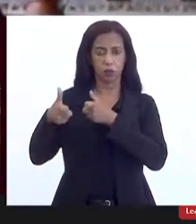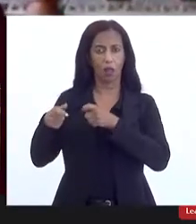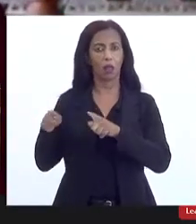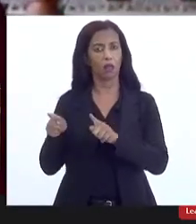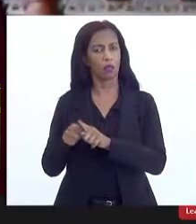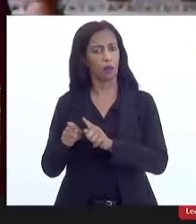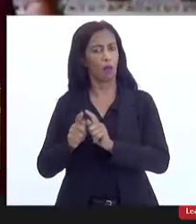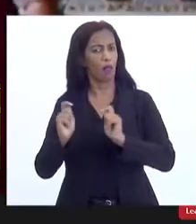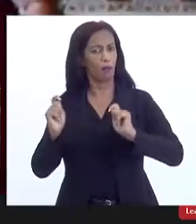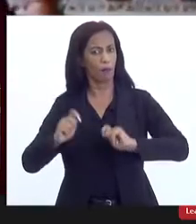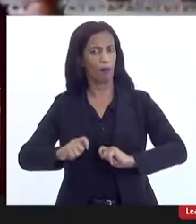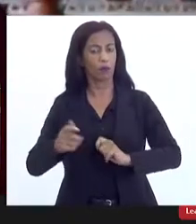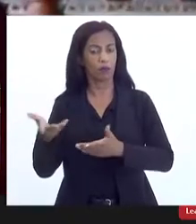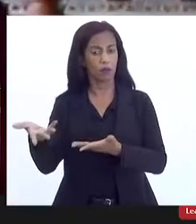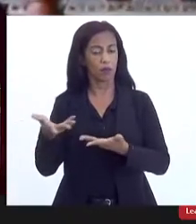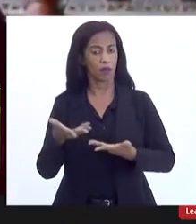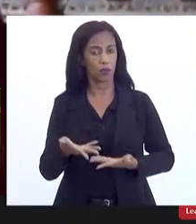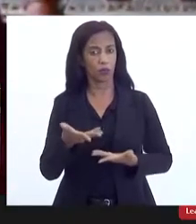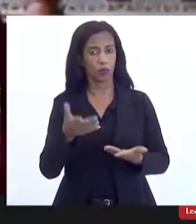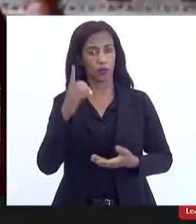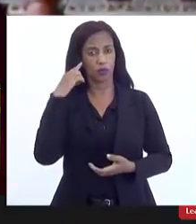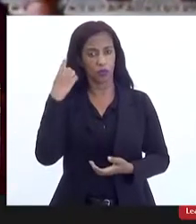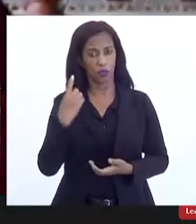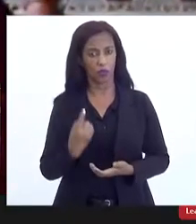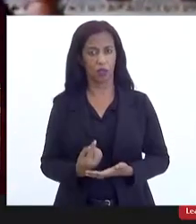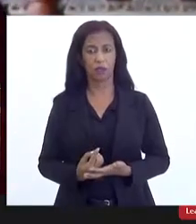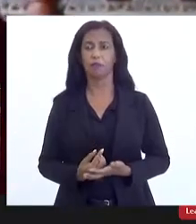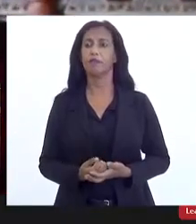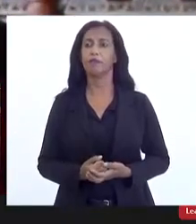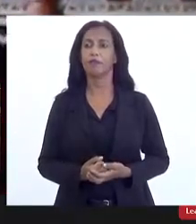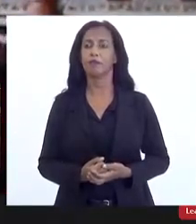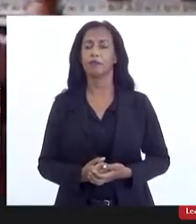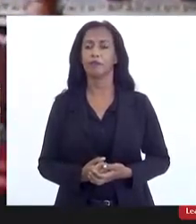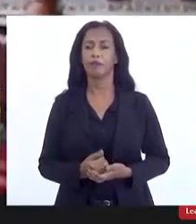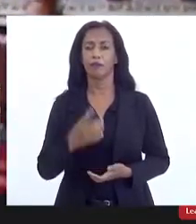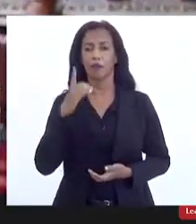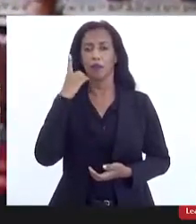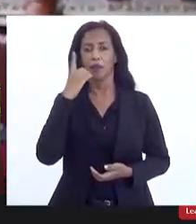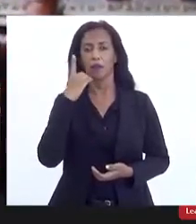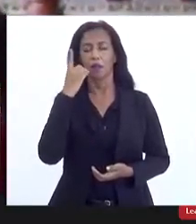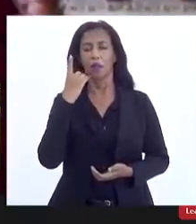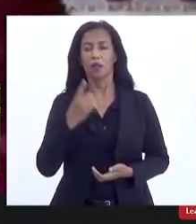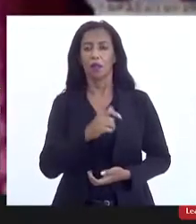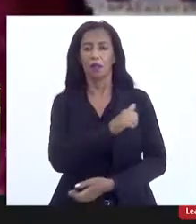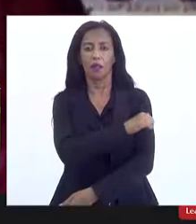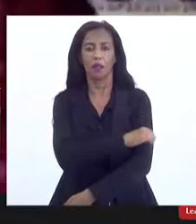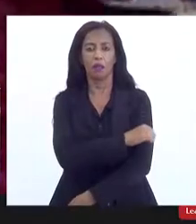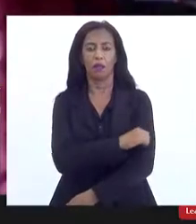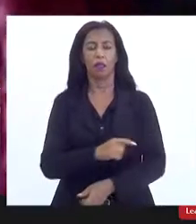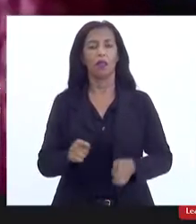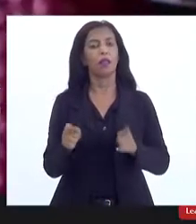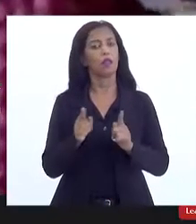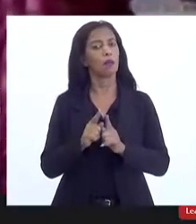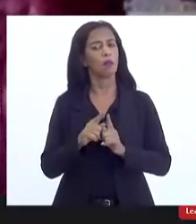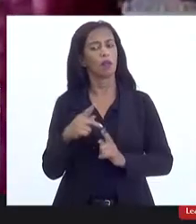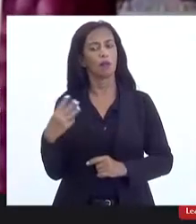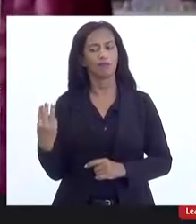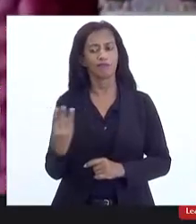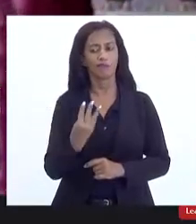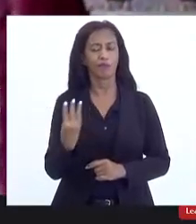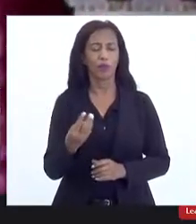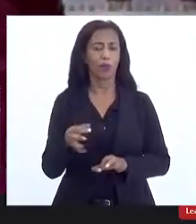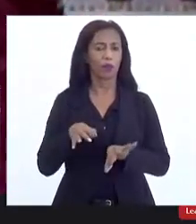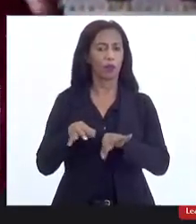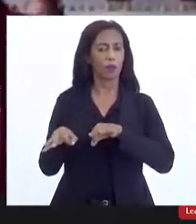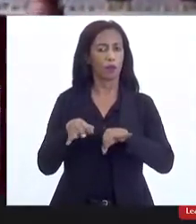fazer. Fica aqui o convite, deputada Dani Monteiro e a deputada enfermeira Rejane, para que a gente possa organizar,